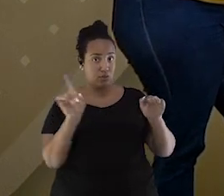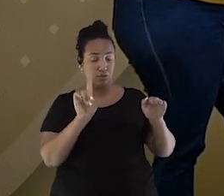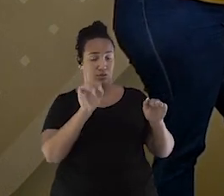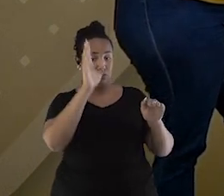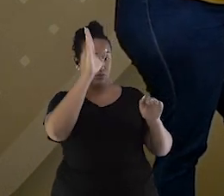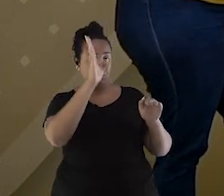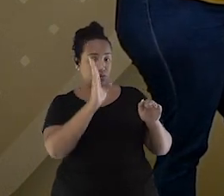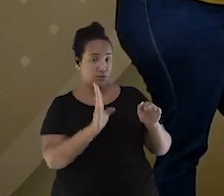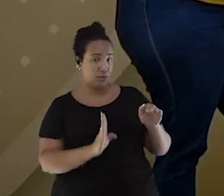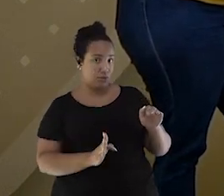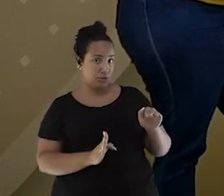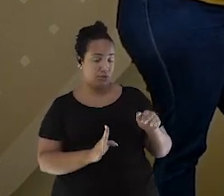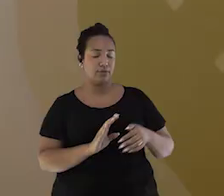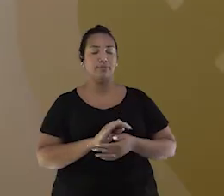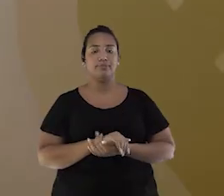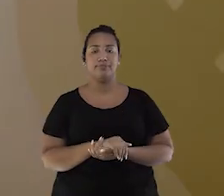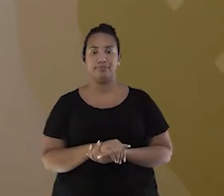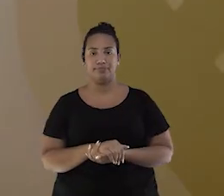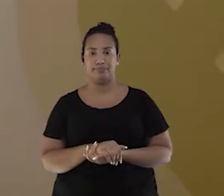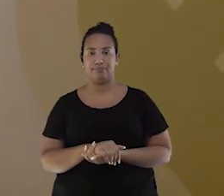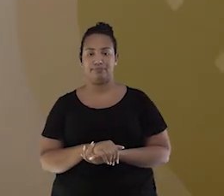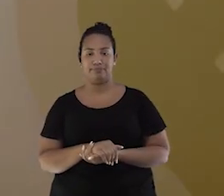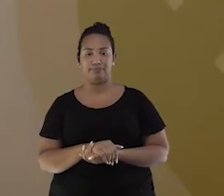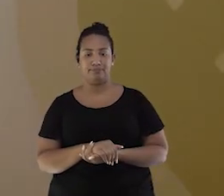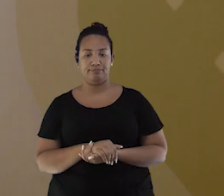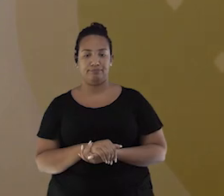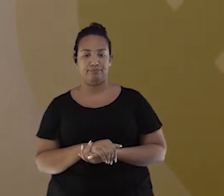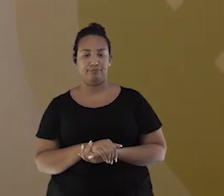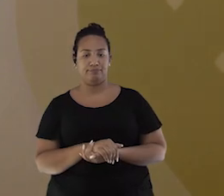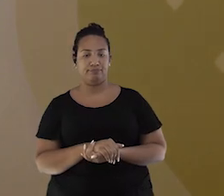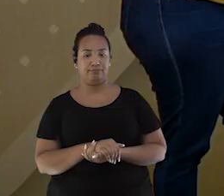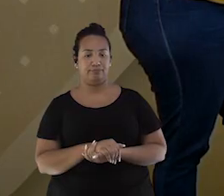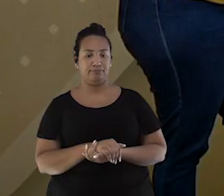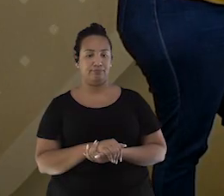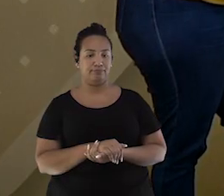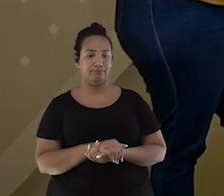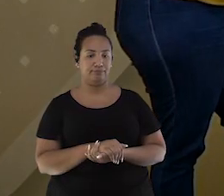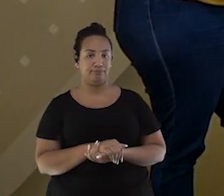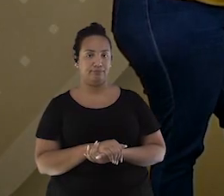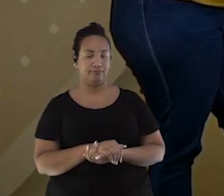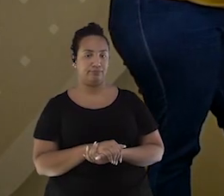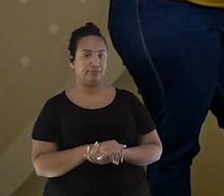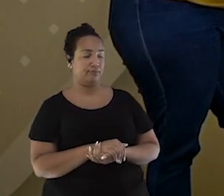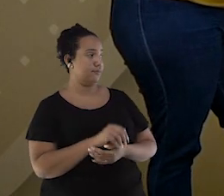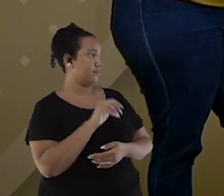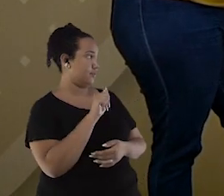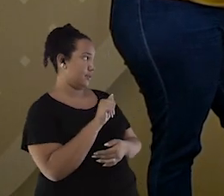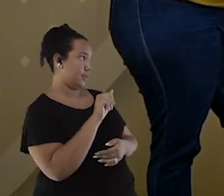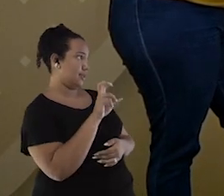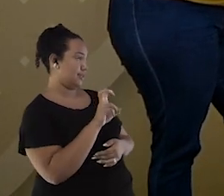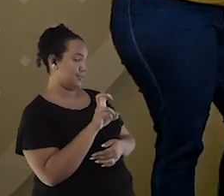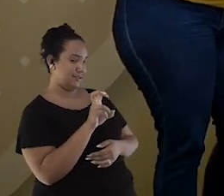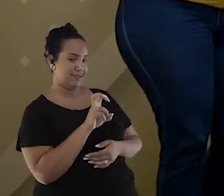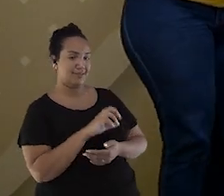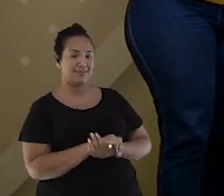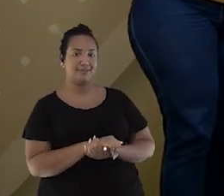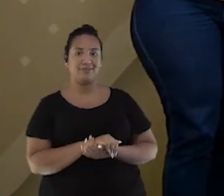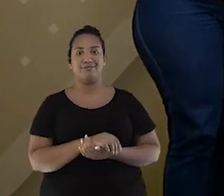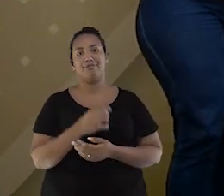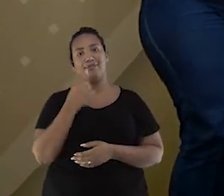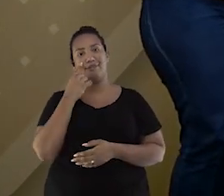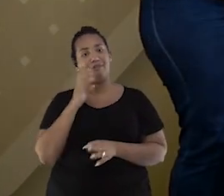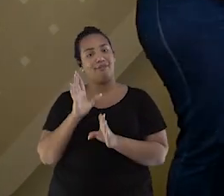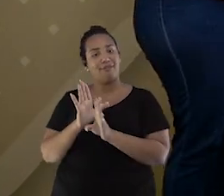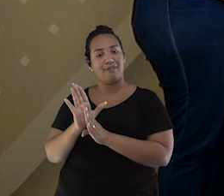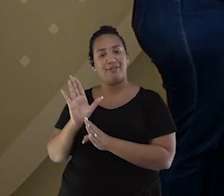está nos cantinhos do mar. Aí, ó. Nosso mar. A5. A5? Hum, tem dica demais para a Bia.